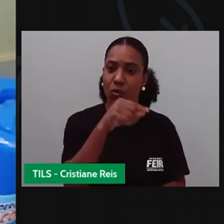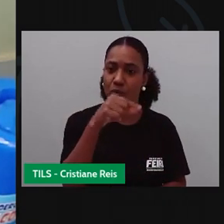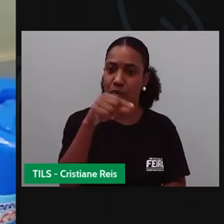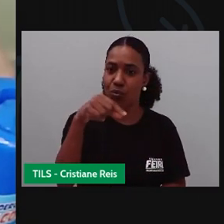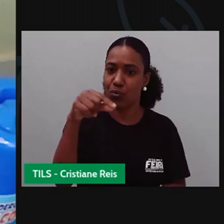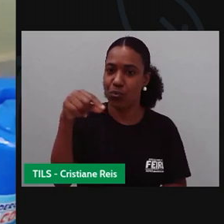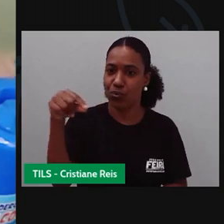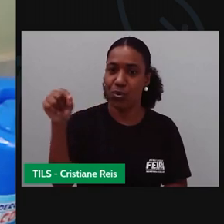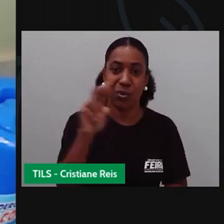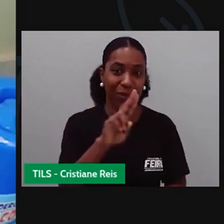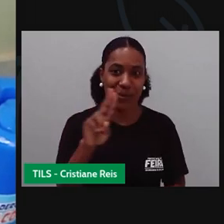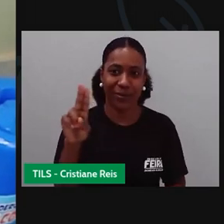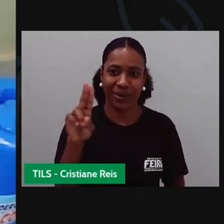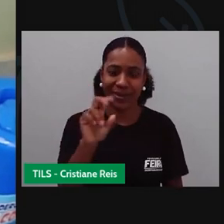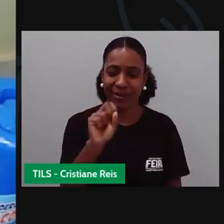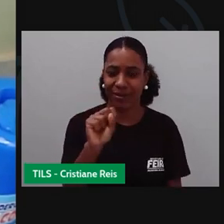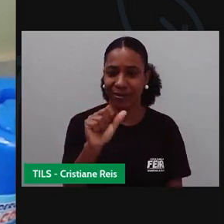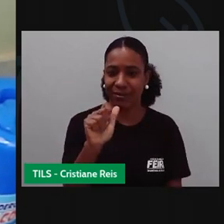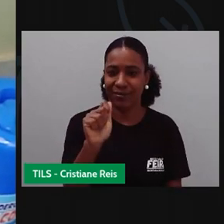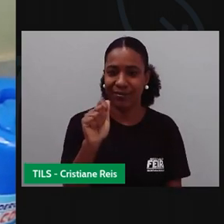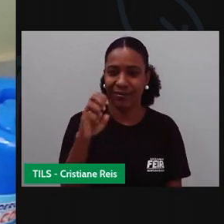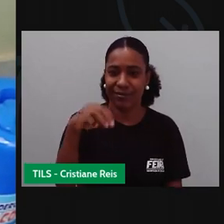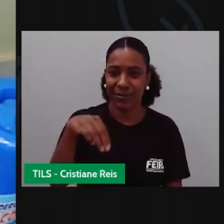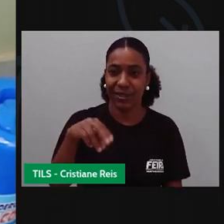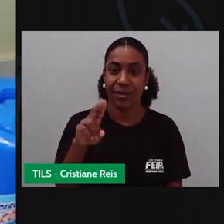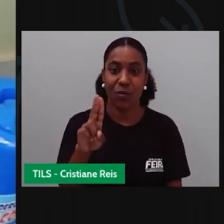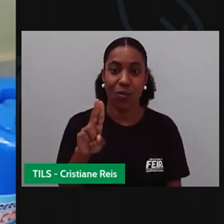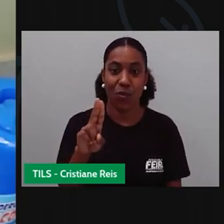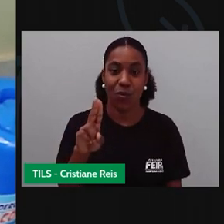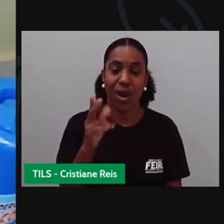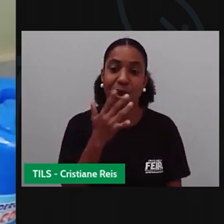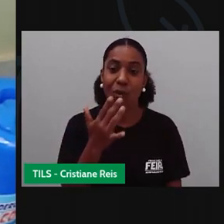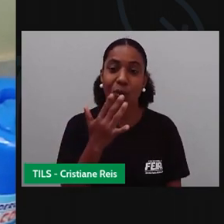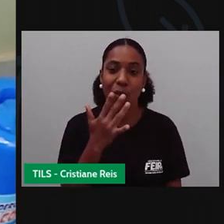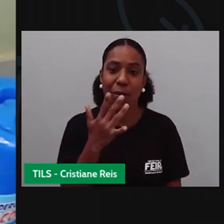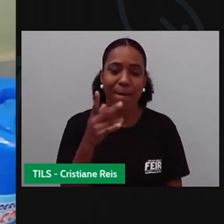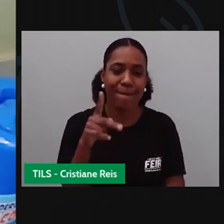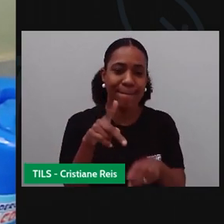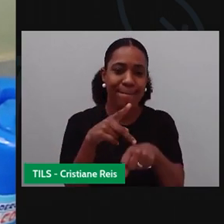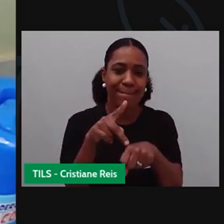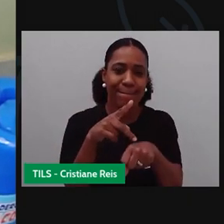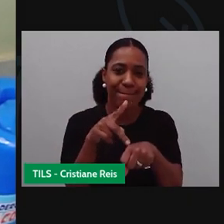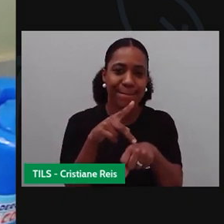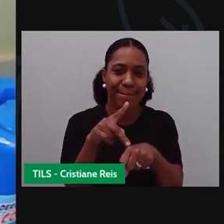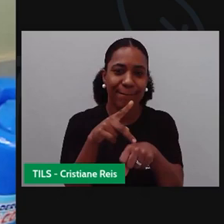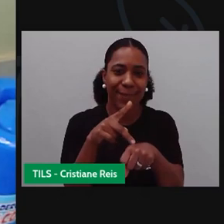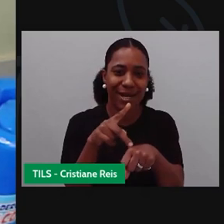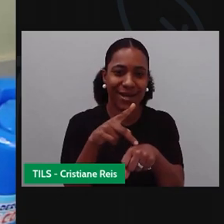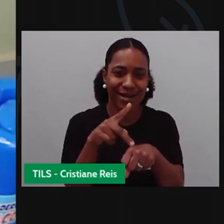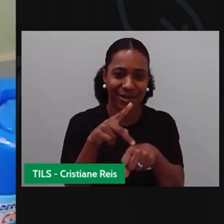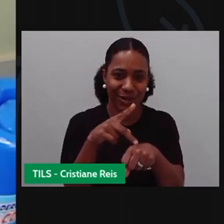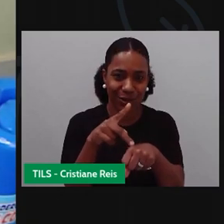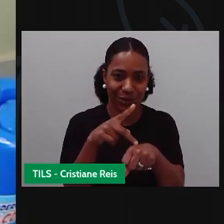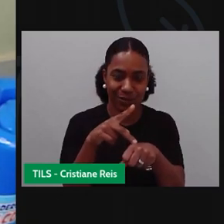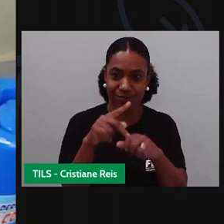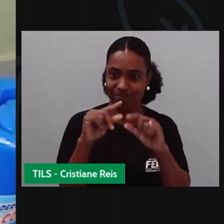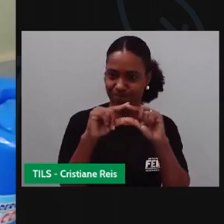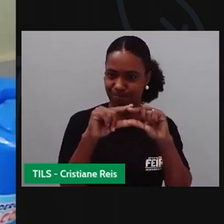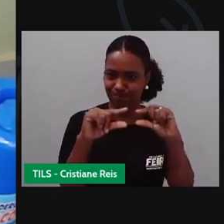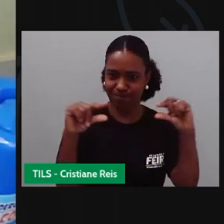O nome SAMU. De que cor? De preto. Por quê? Porque vai destacar.